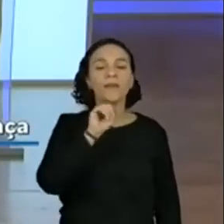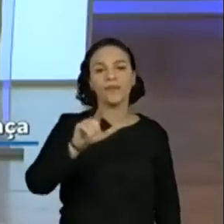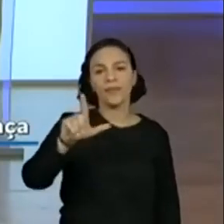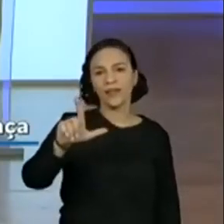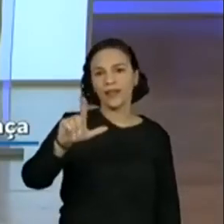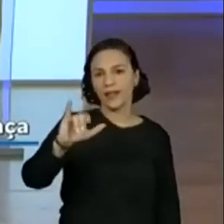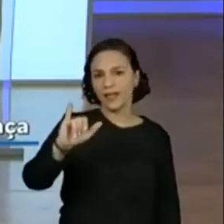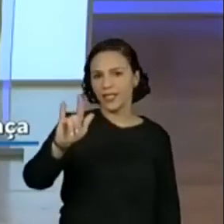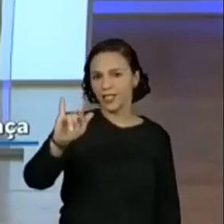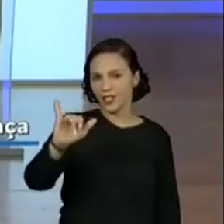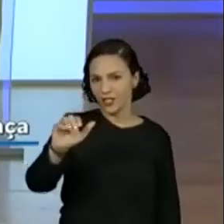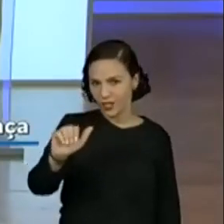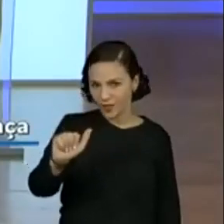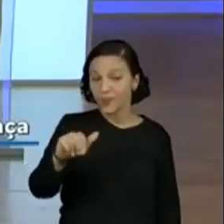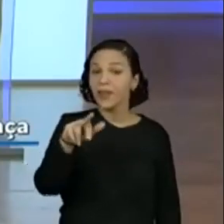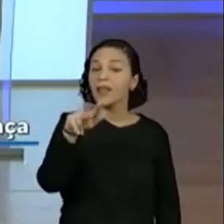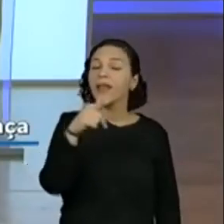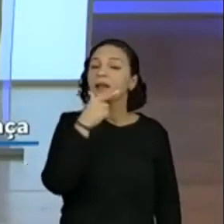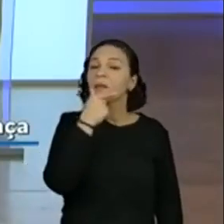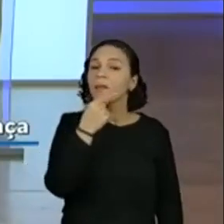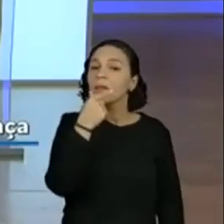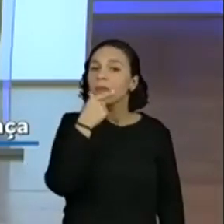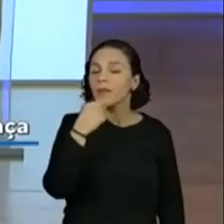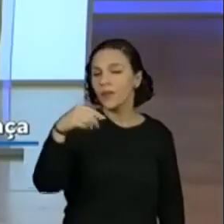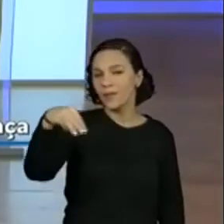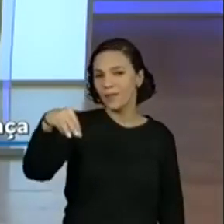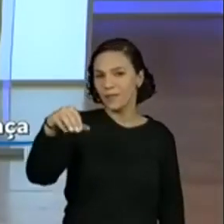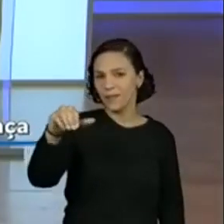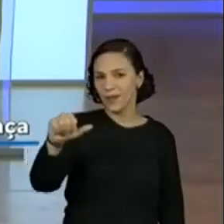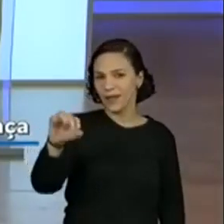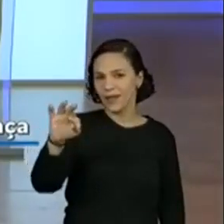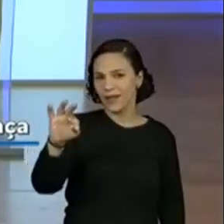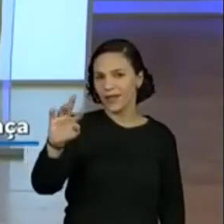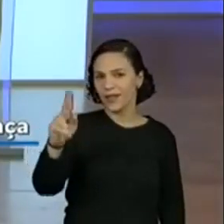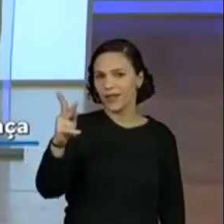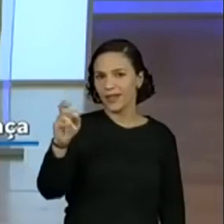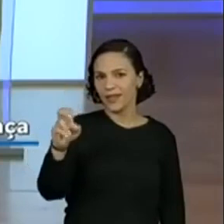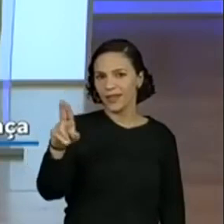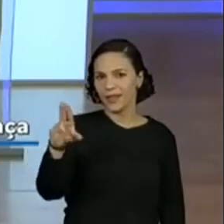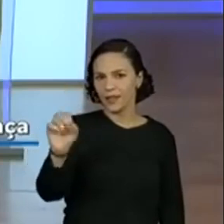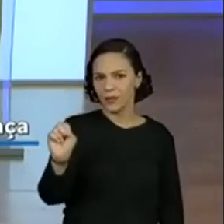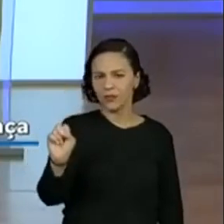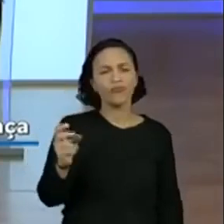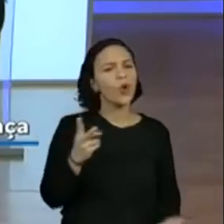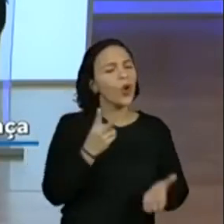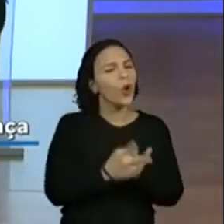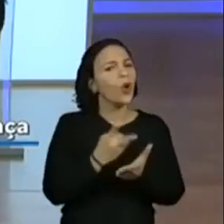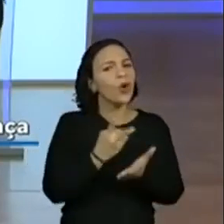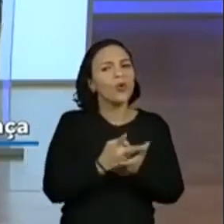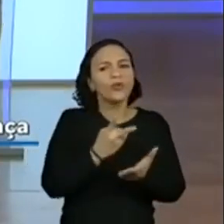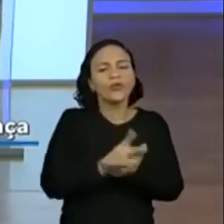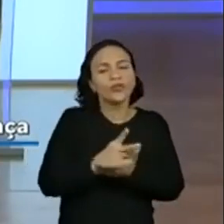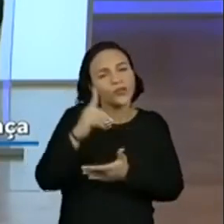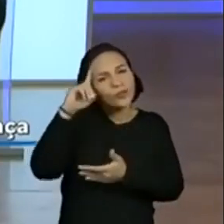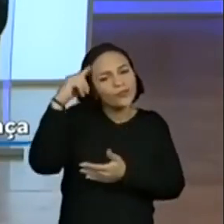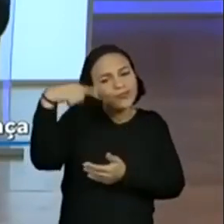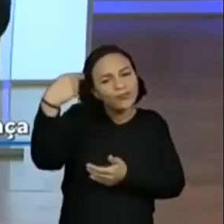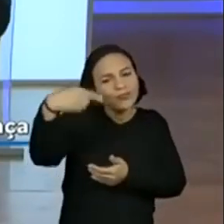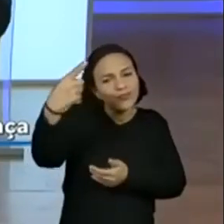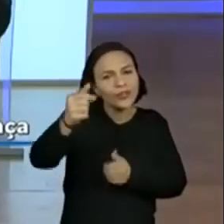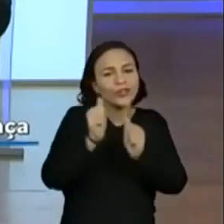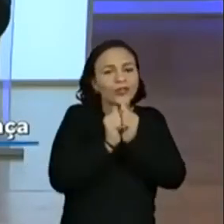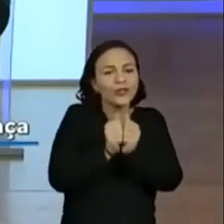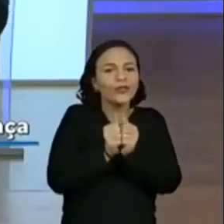Matheus. Eles continuam fazendo todas as atividades ali juntos, viu? Sim, a rotina da família dele. rotina da família